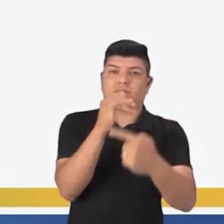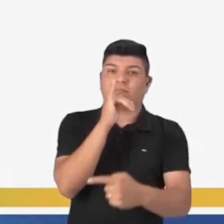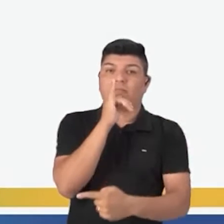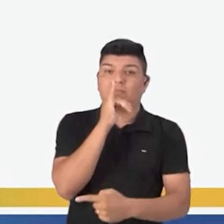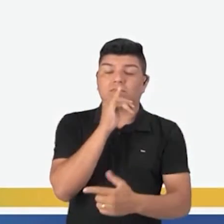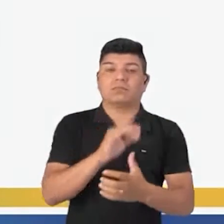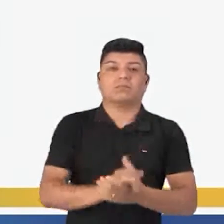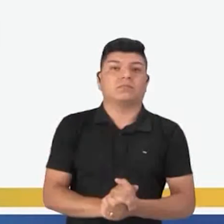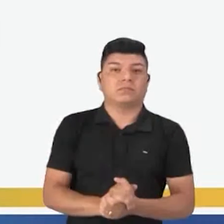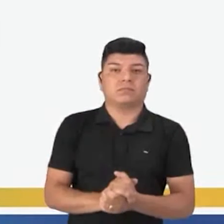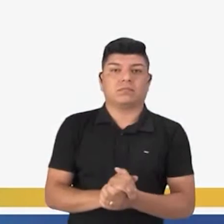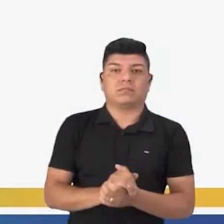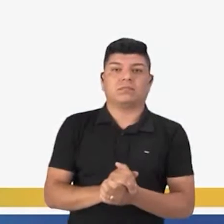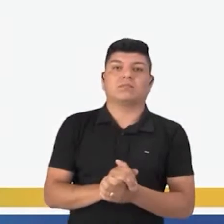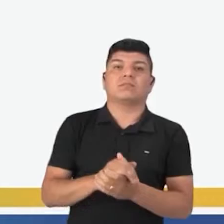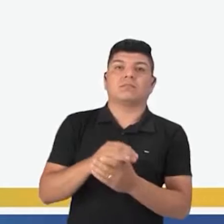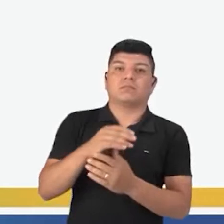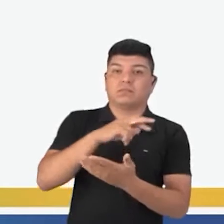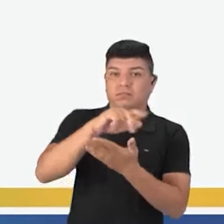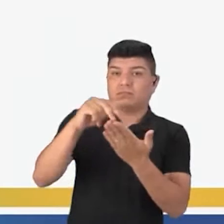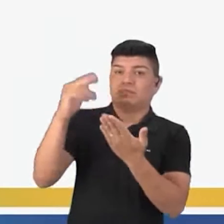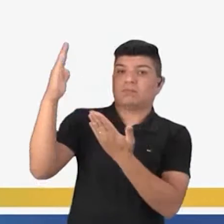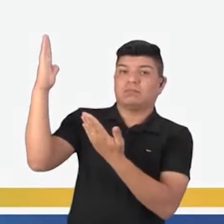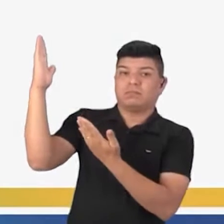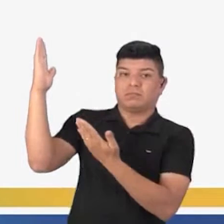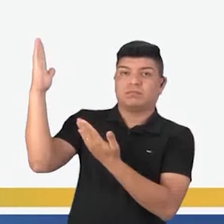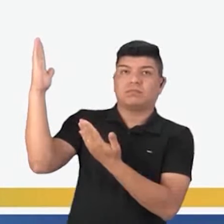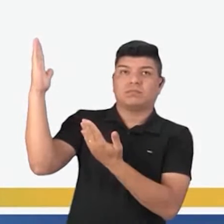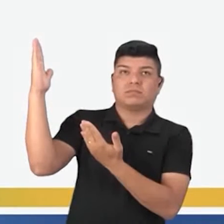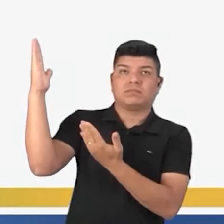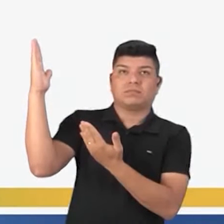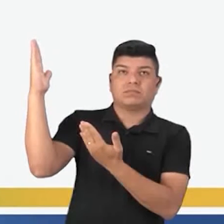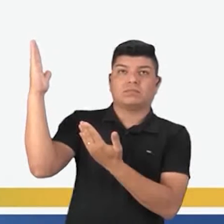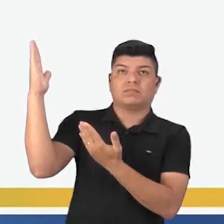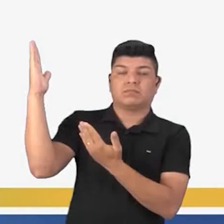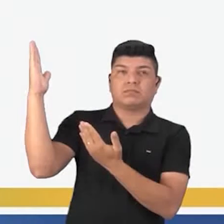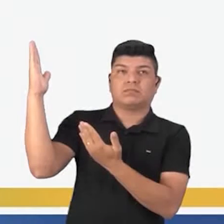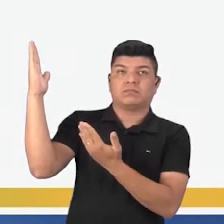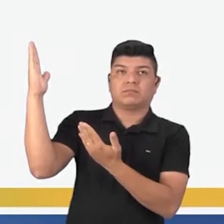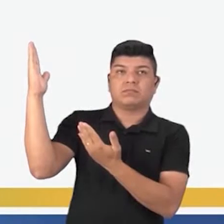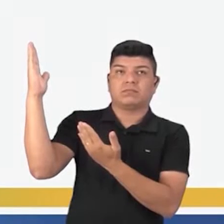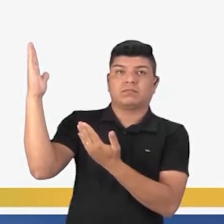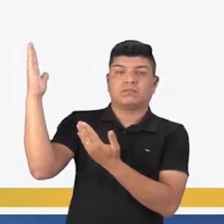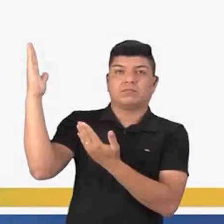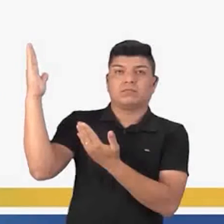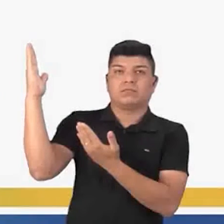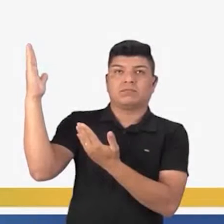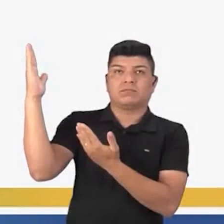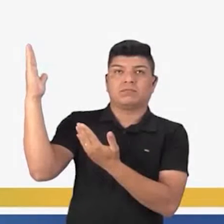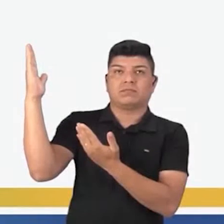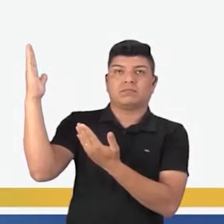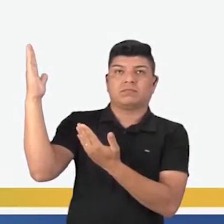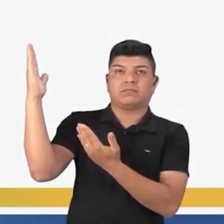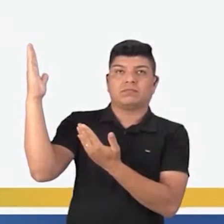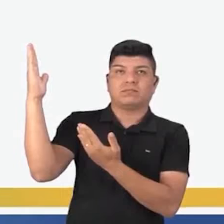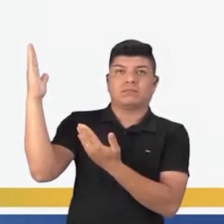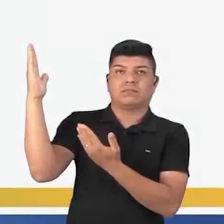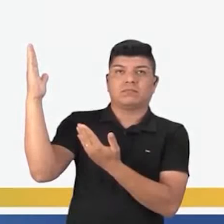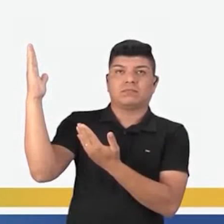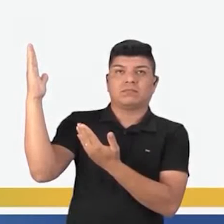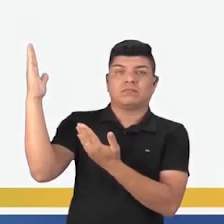Exemplo. Mais que. Menos que. Tão. Quanto. Tão.